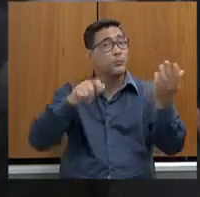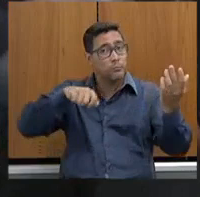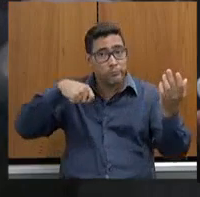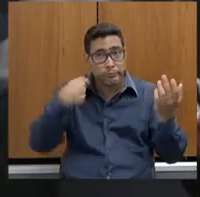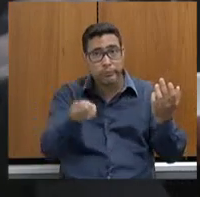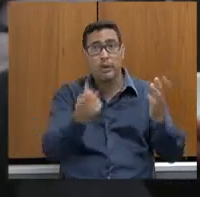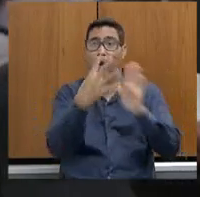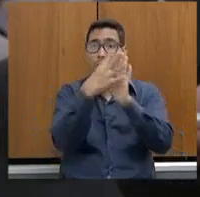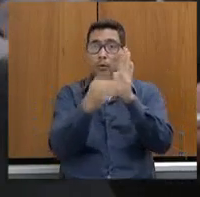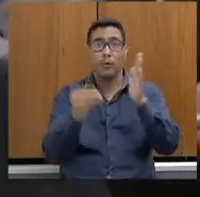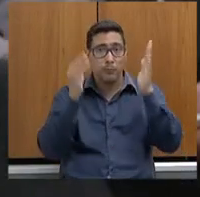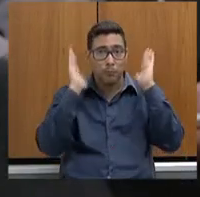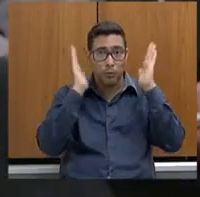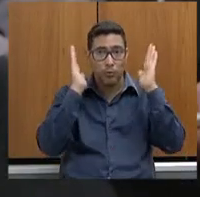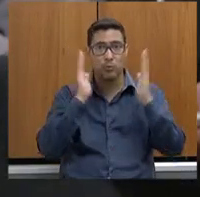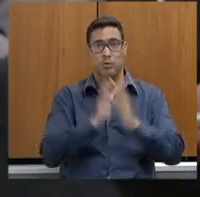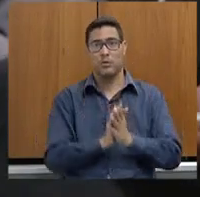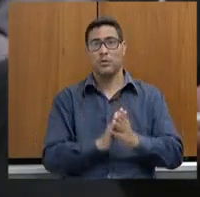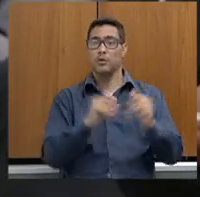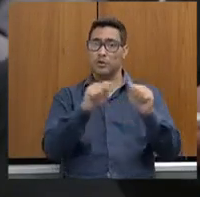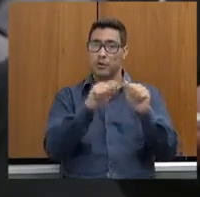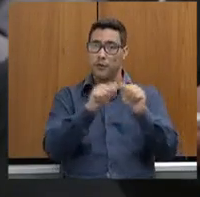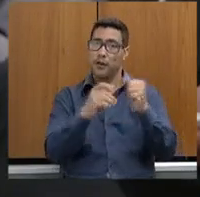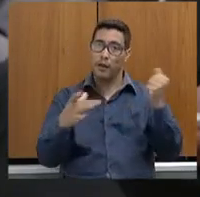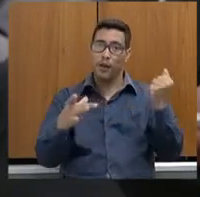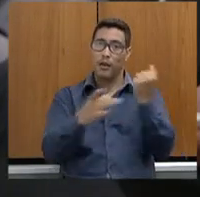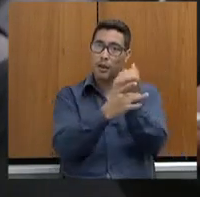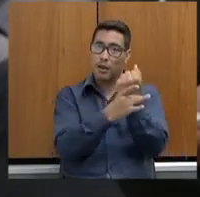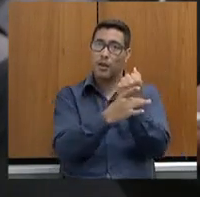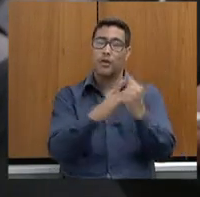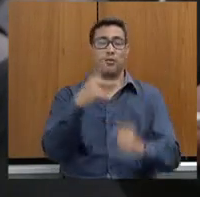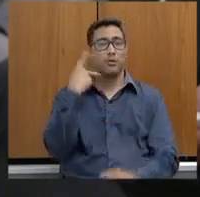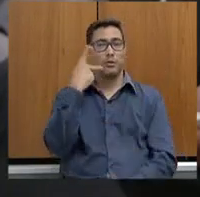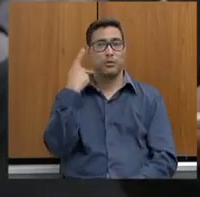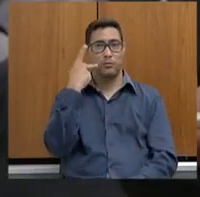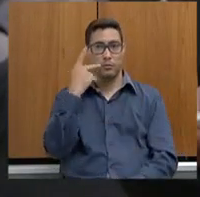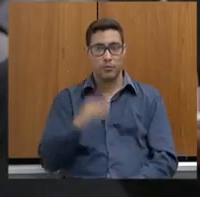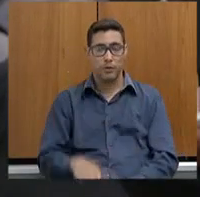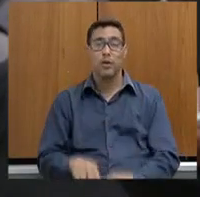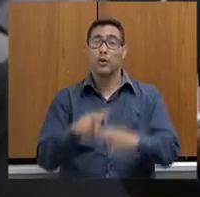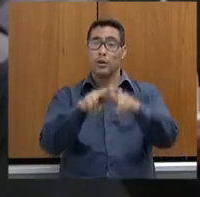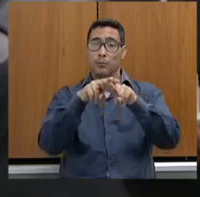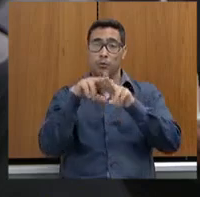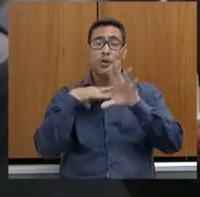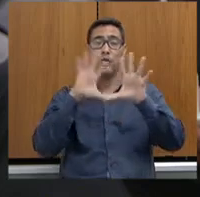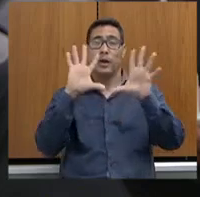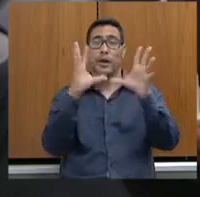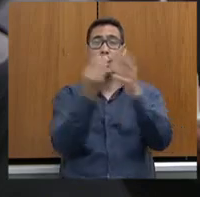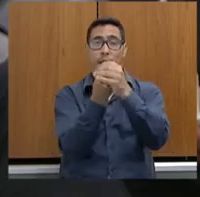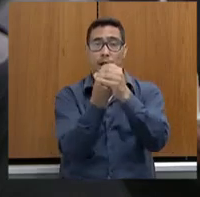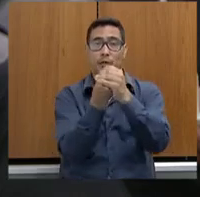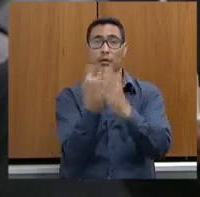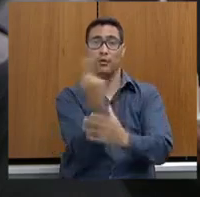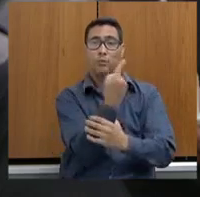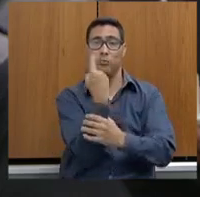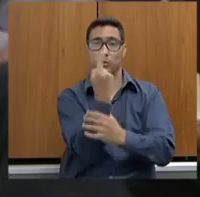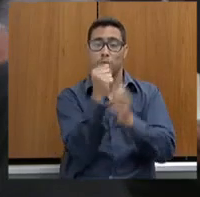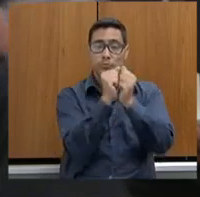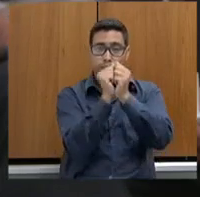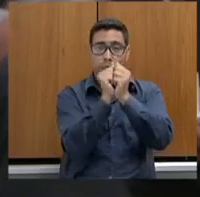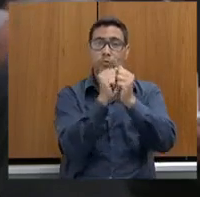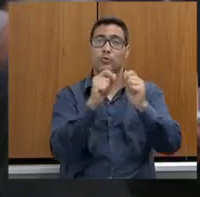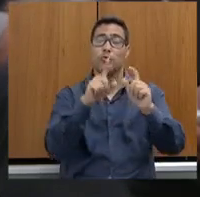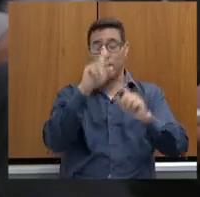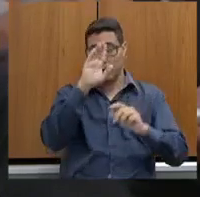pública. E a integração foi o primeiro ponto abordado pelo secretário. Como é que você